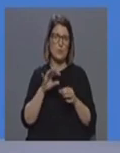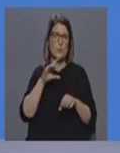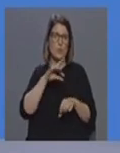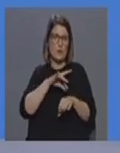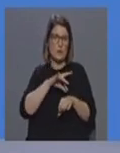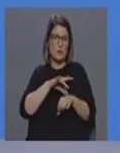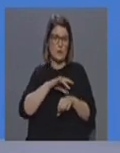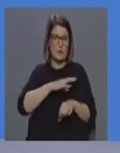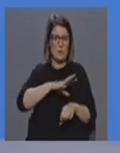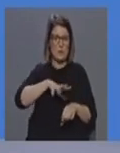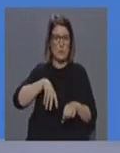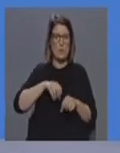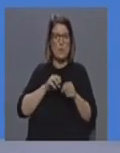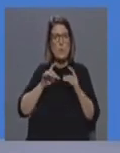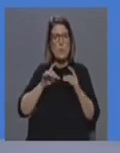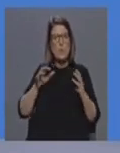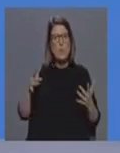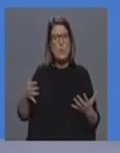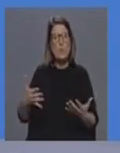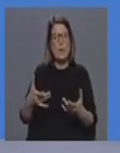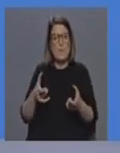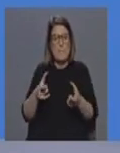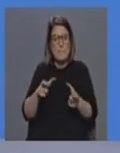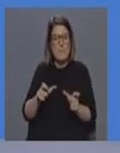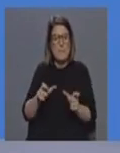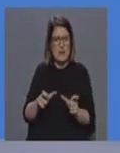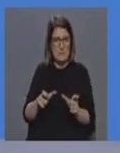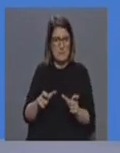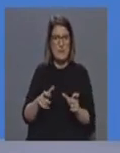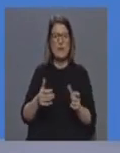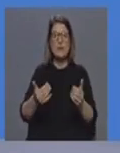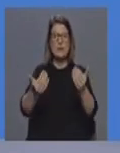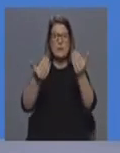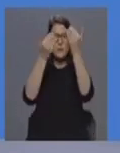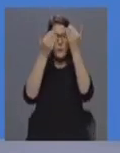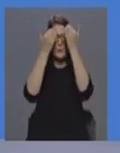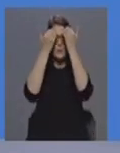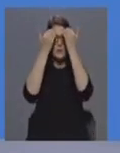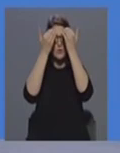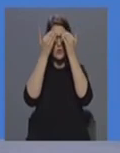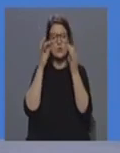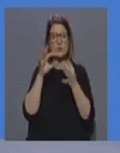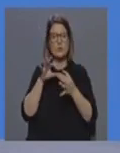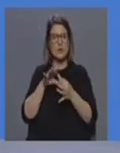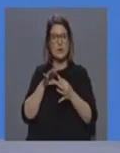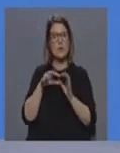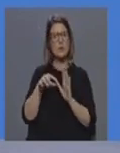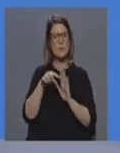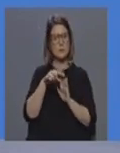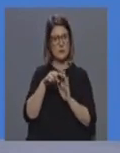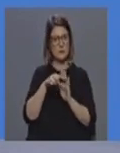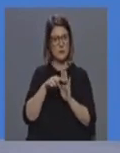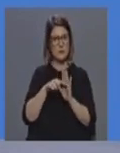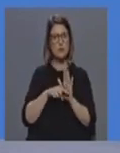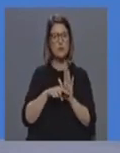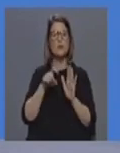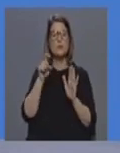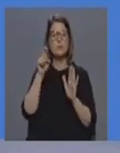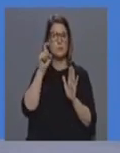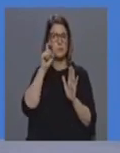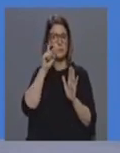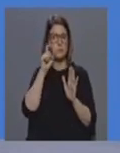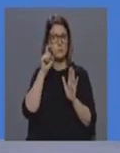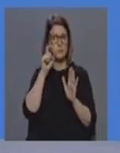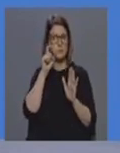Toda a informação que possamos veicular em medidas de proteção e de cuidado